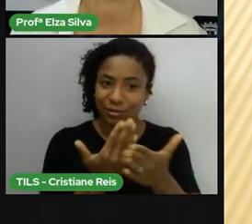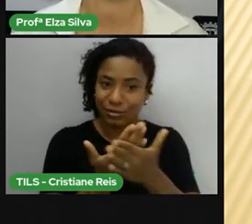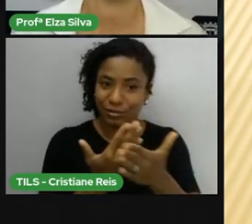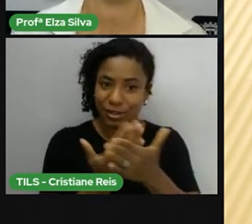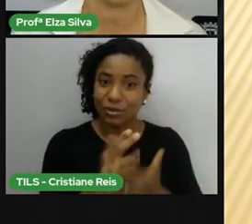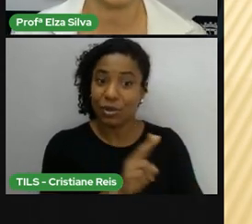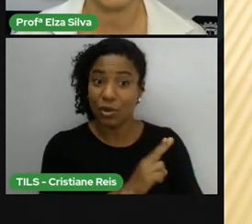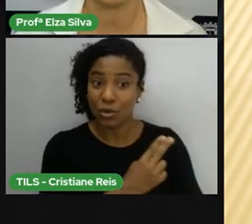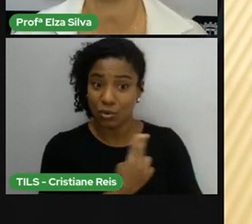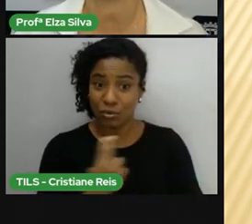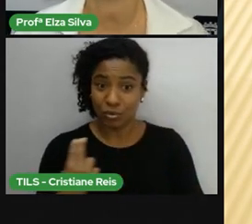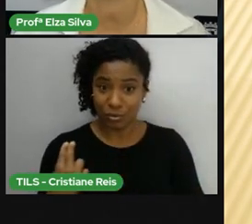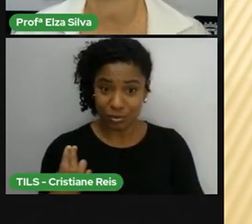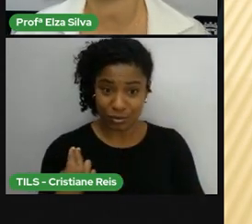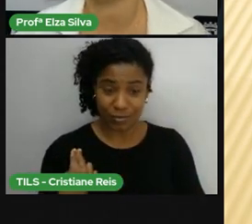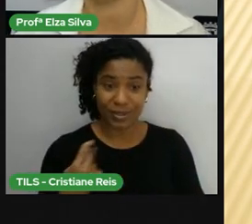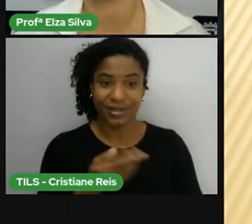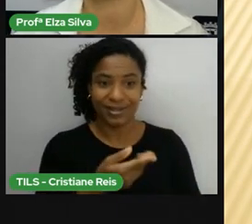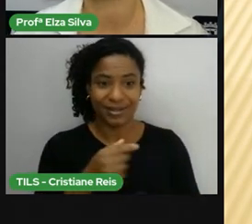Quase